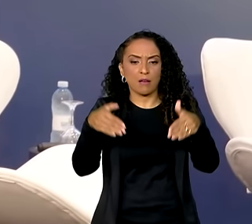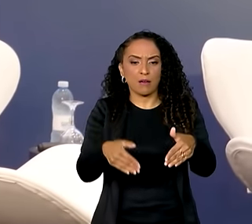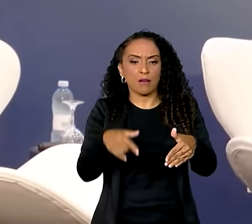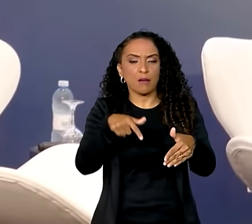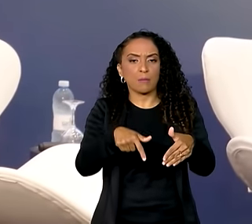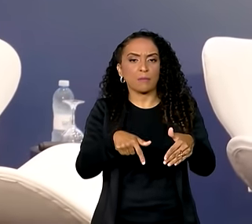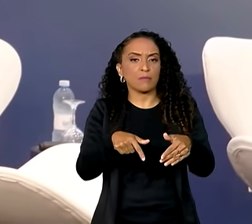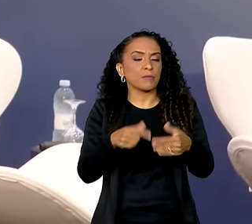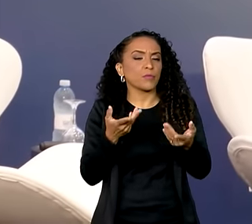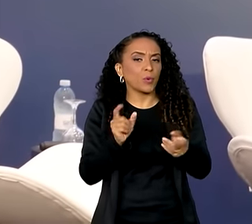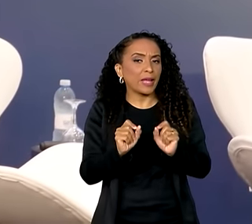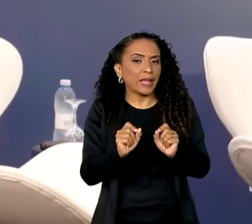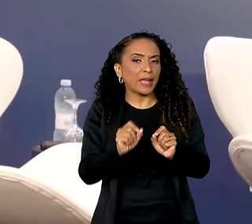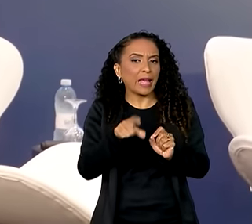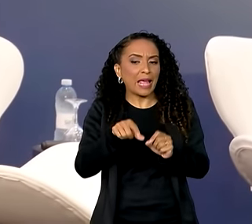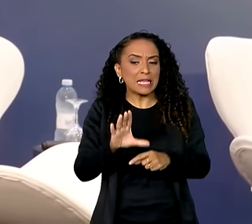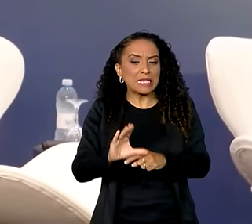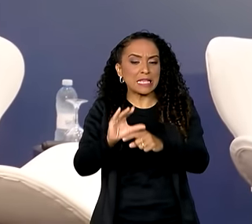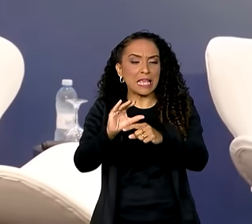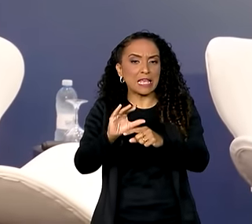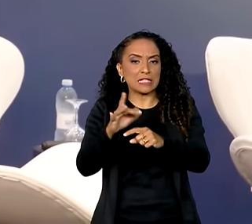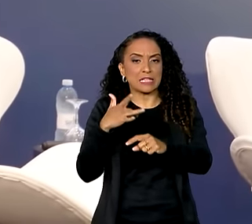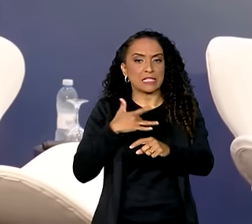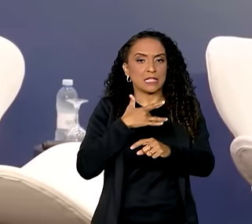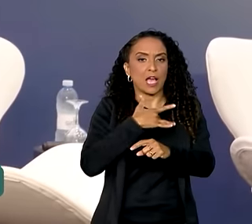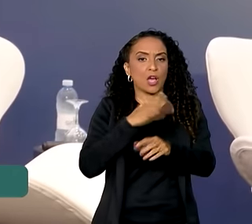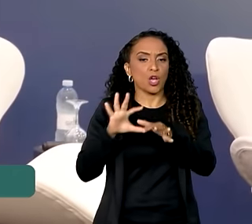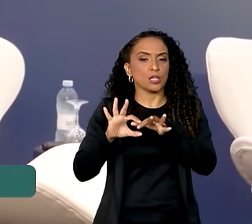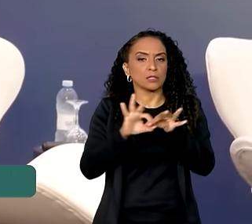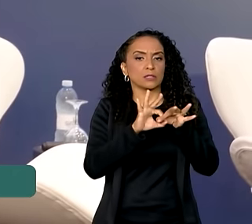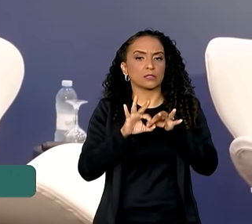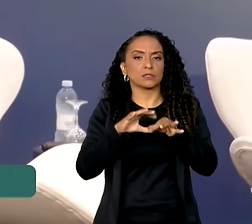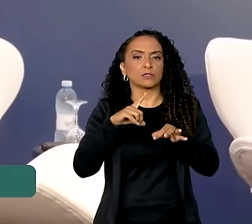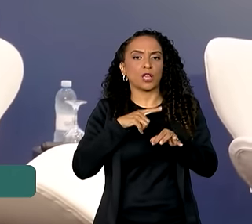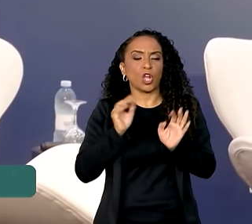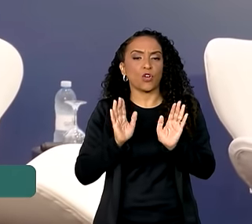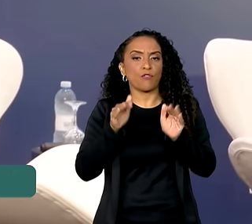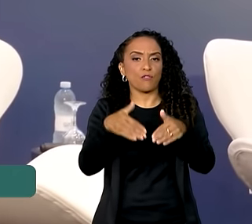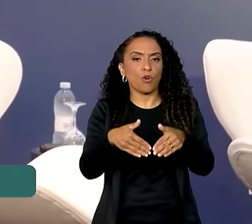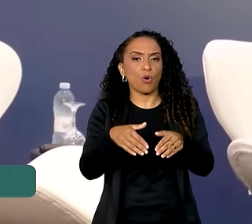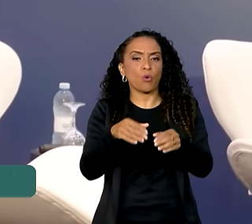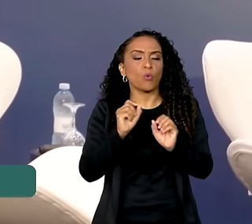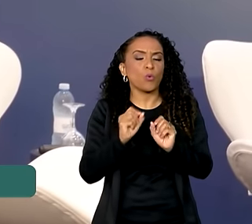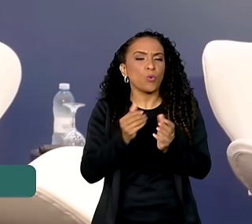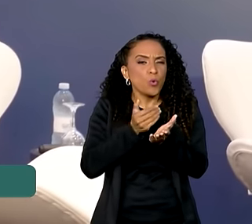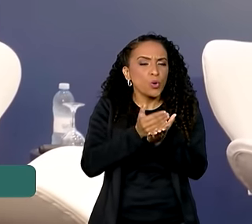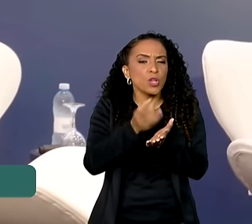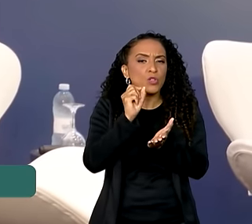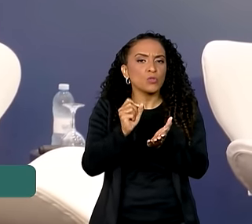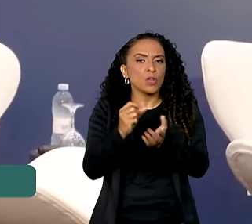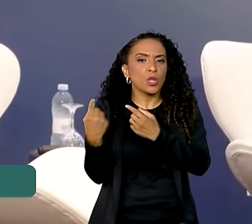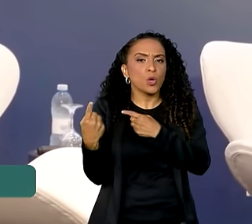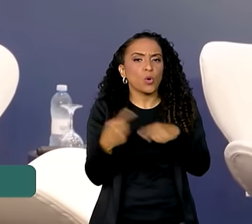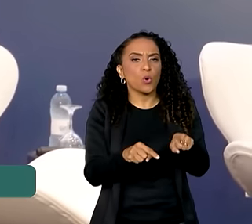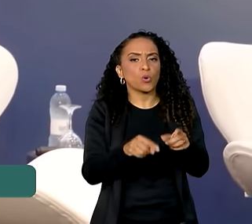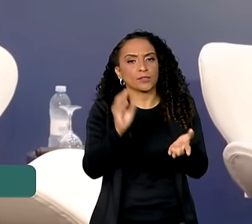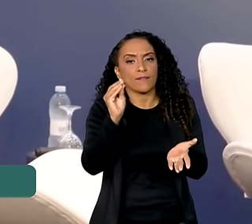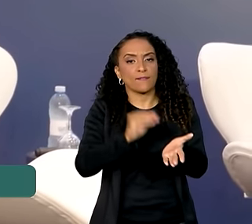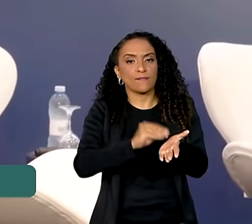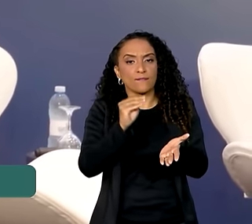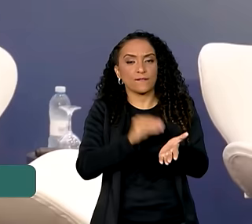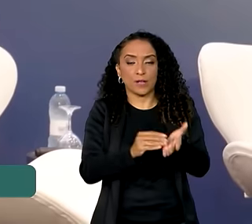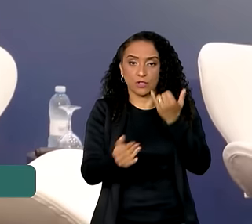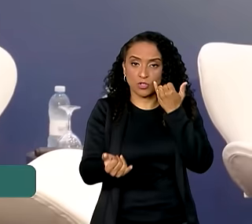essa finalidade, que é a ciência com saúde, tendo por foco inicial o combate à